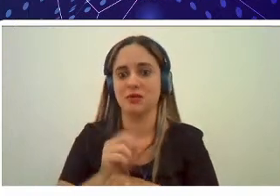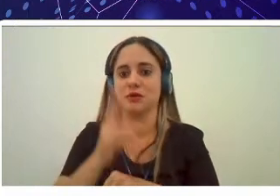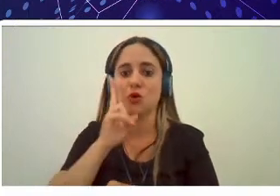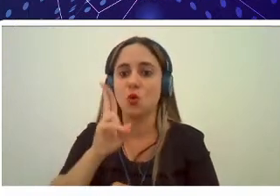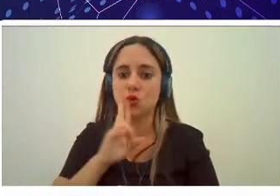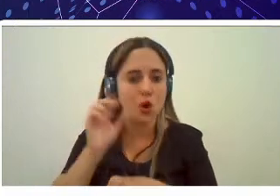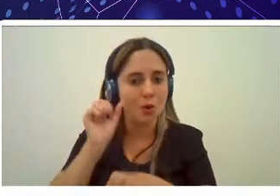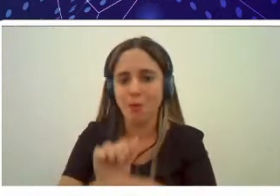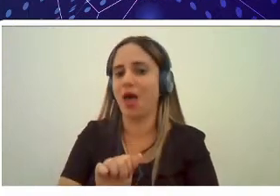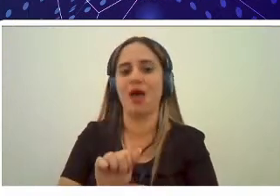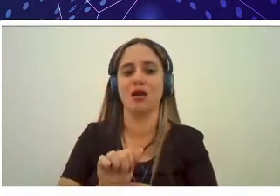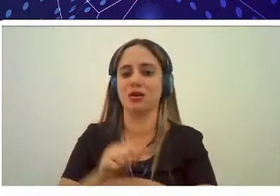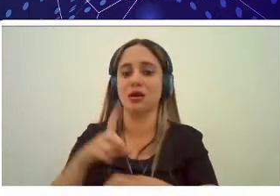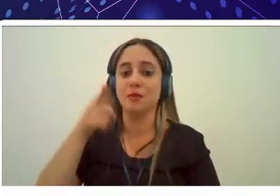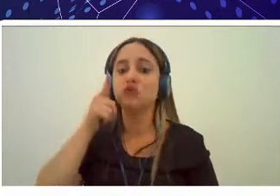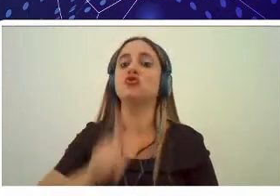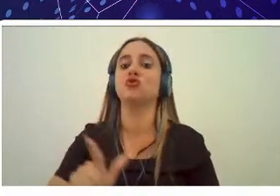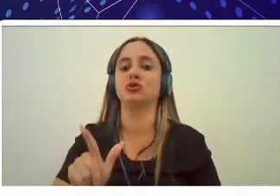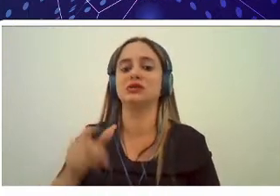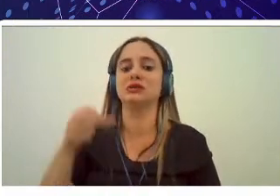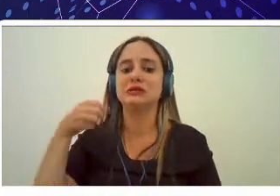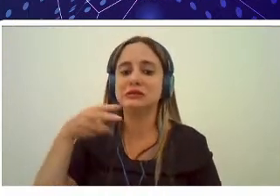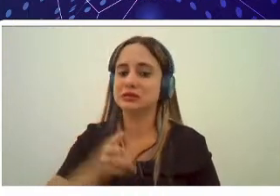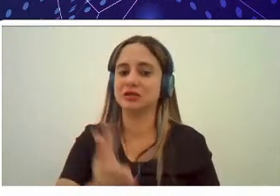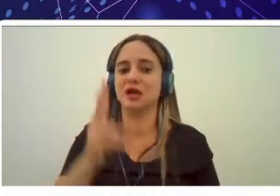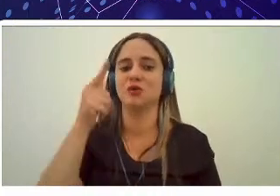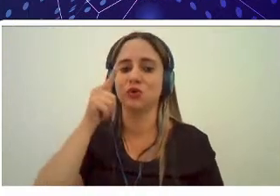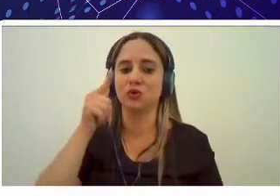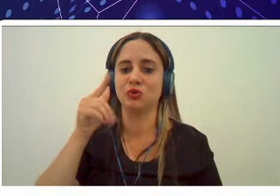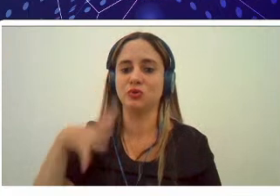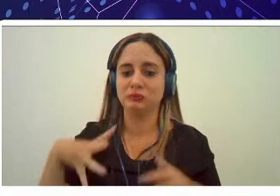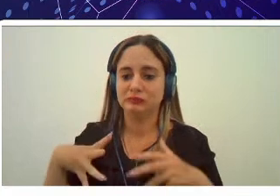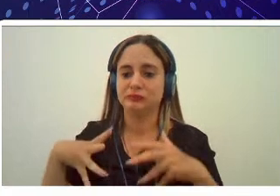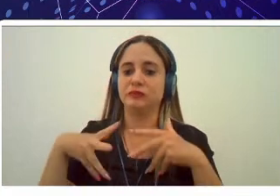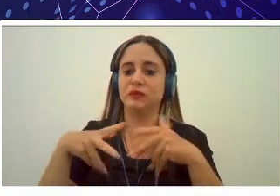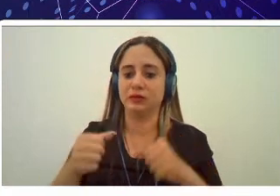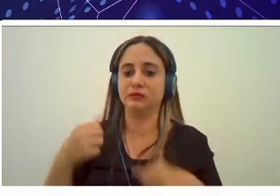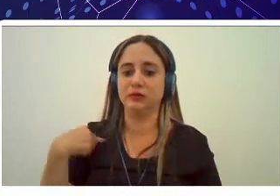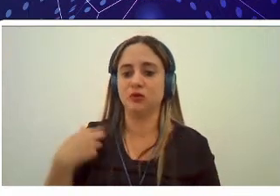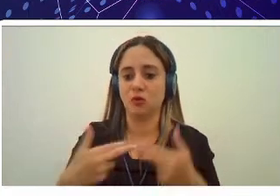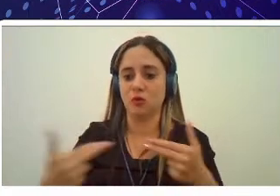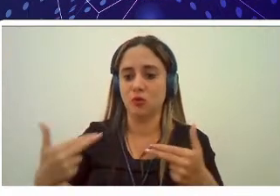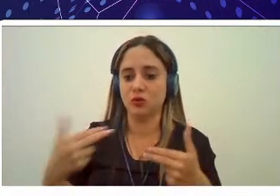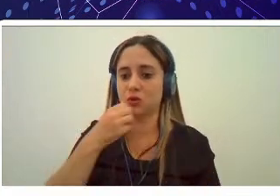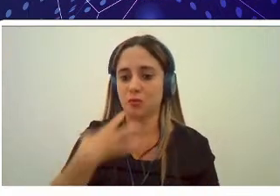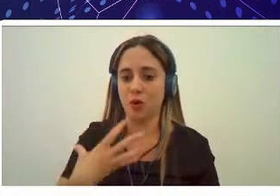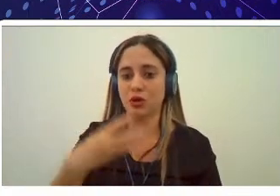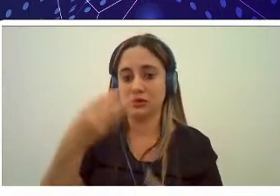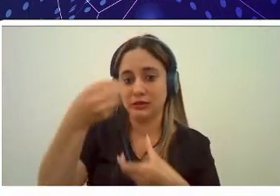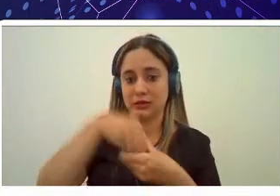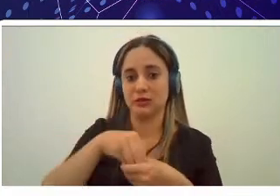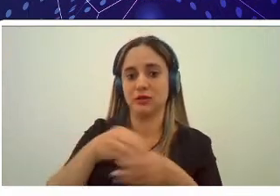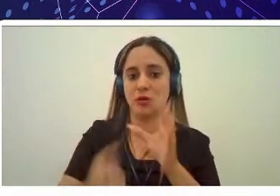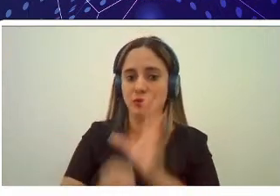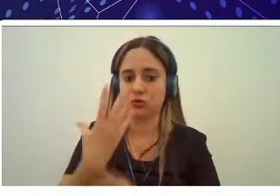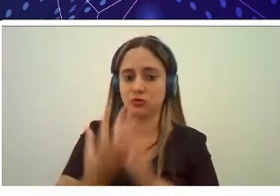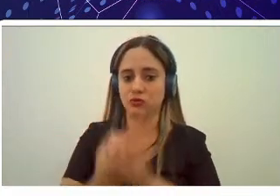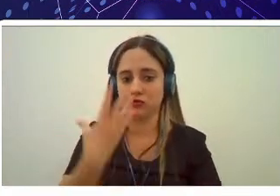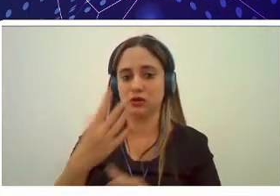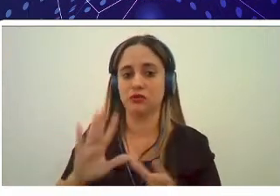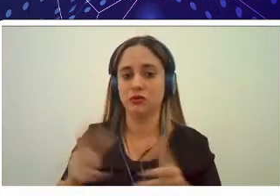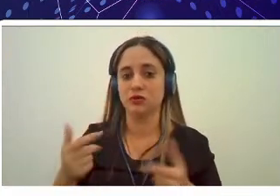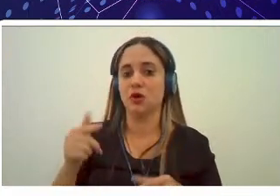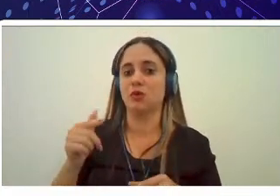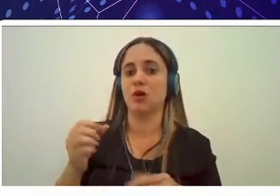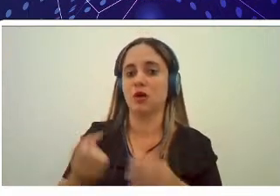pare para que nós consigamos sempre atingir cada vez mais aí números expressivos dentro da produtividade seja ela